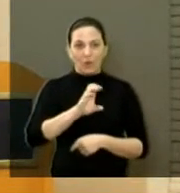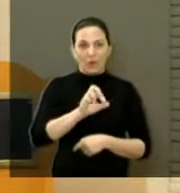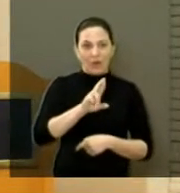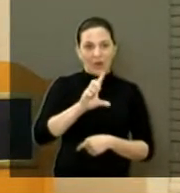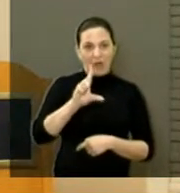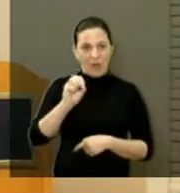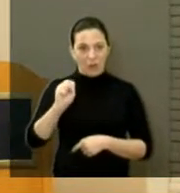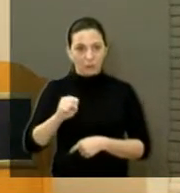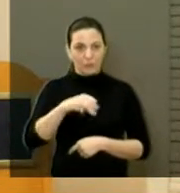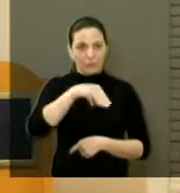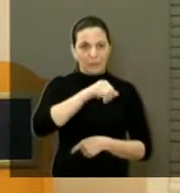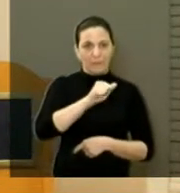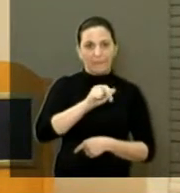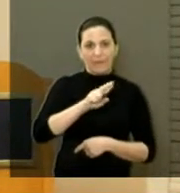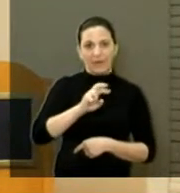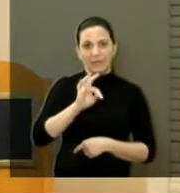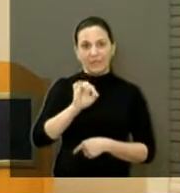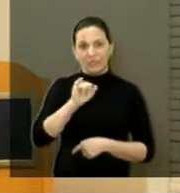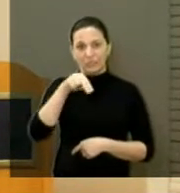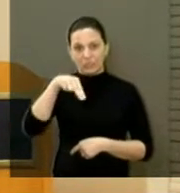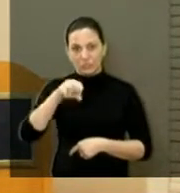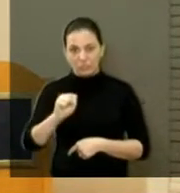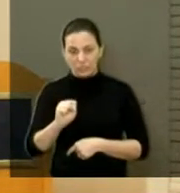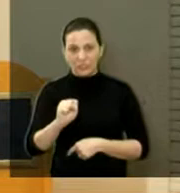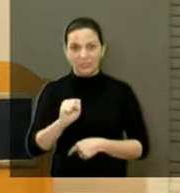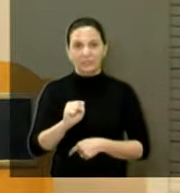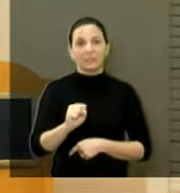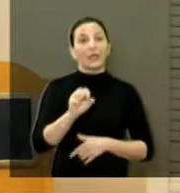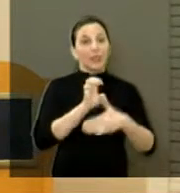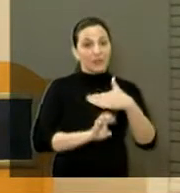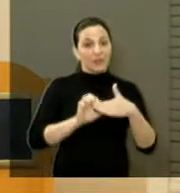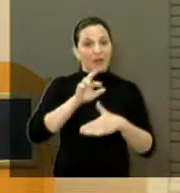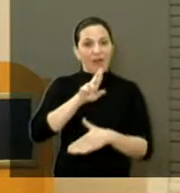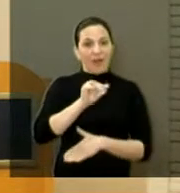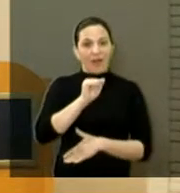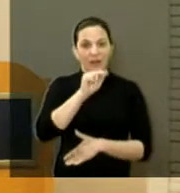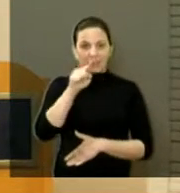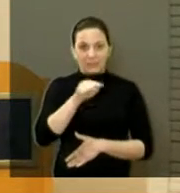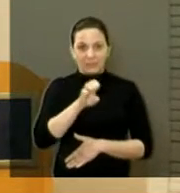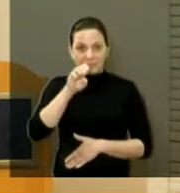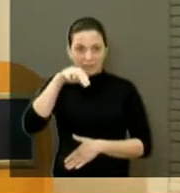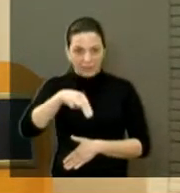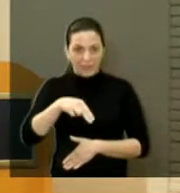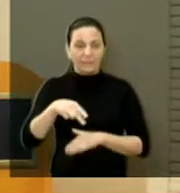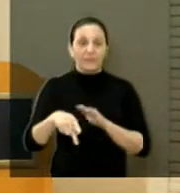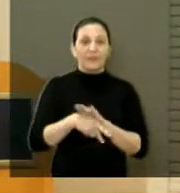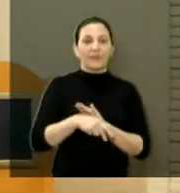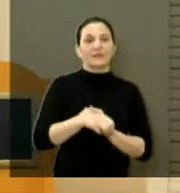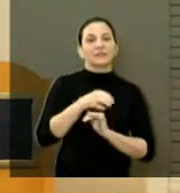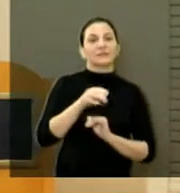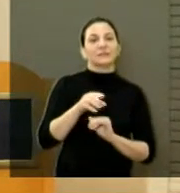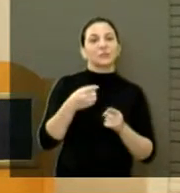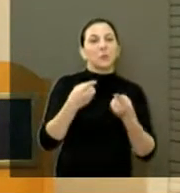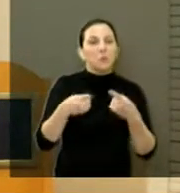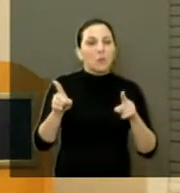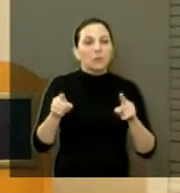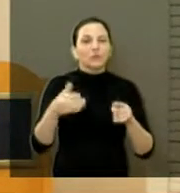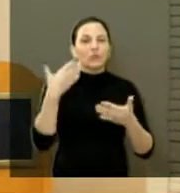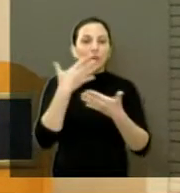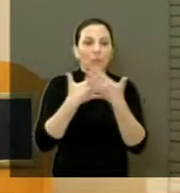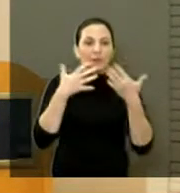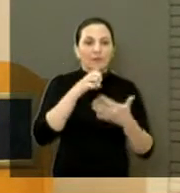oferecido pela Raism, que foi um grande sucesso. A Seresta, a Caminho do Sol, os